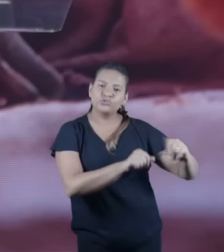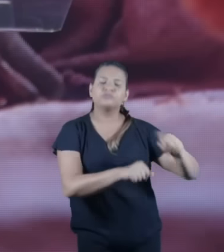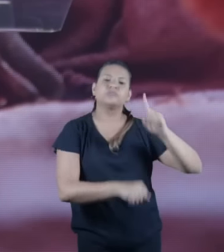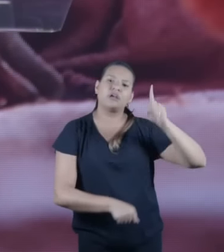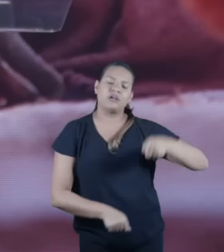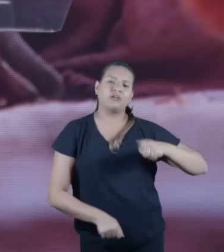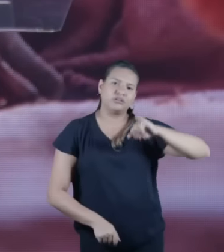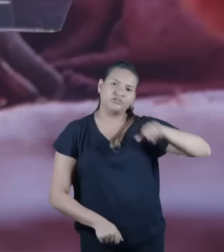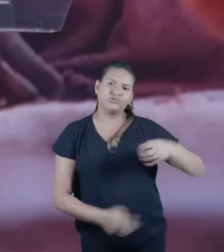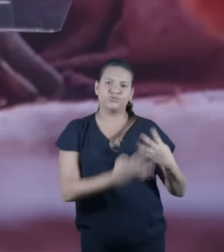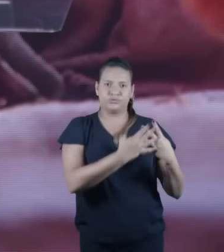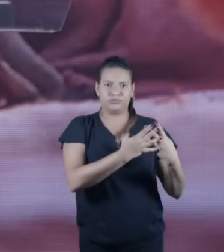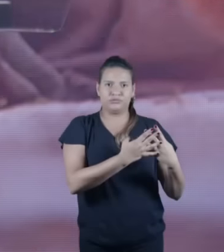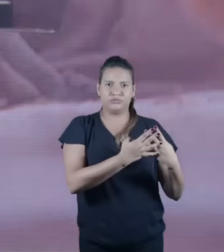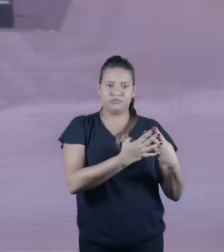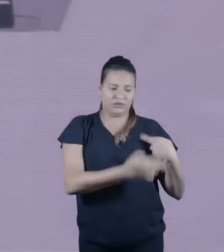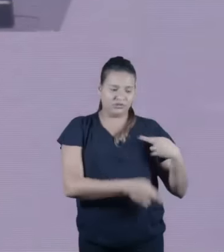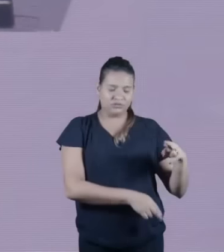diverso